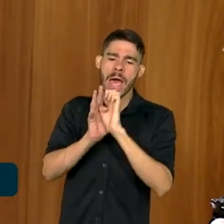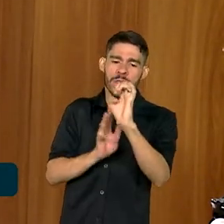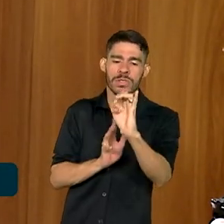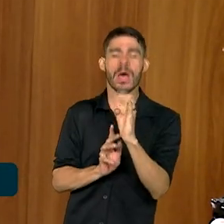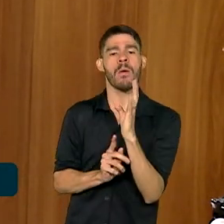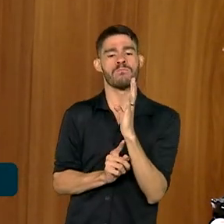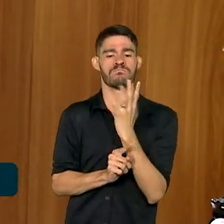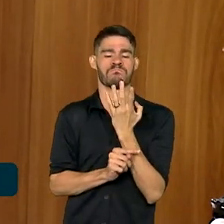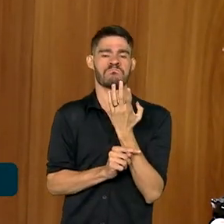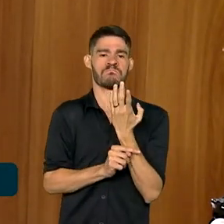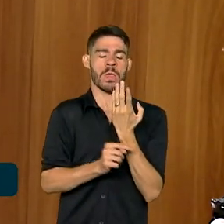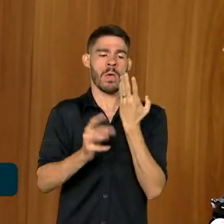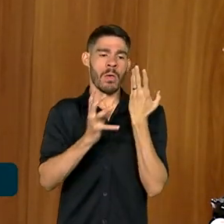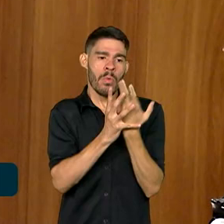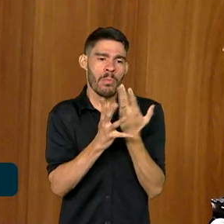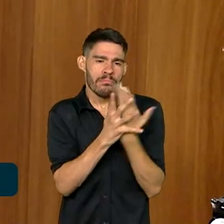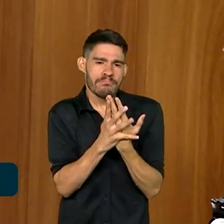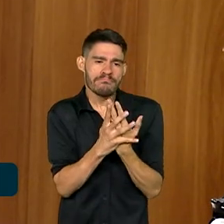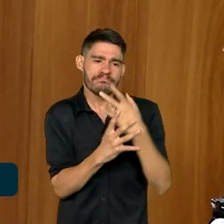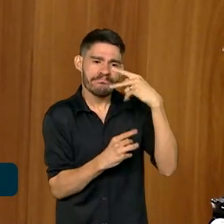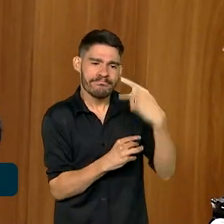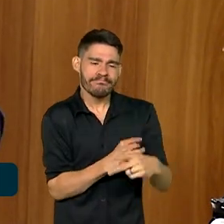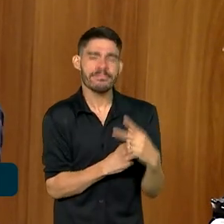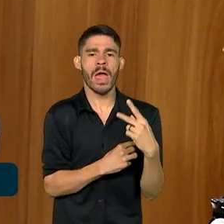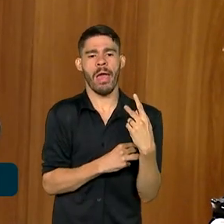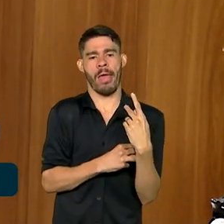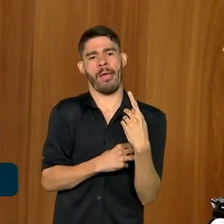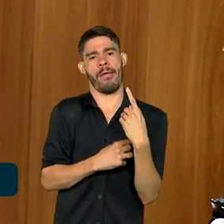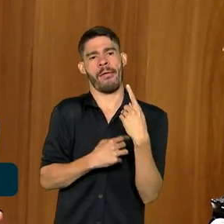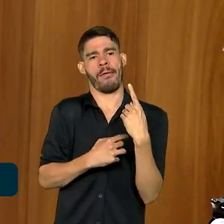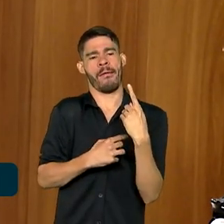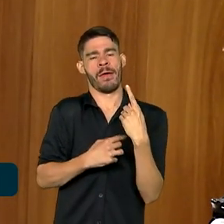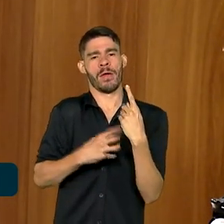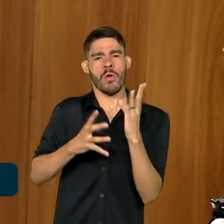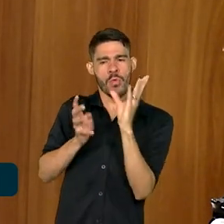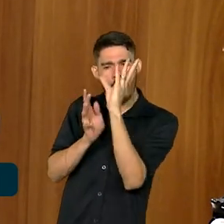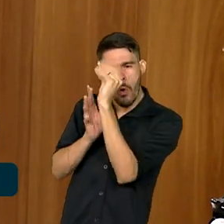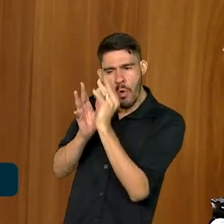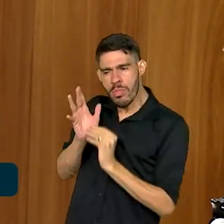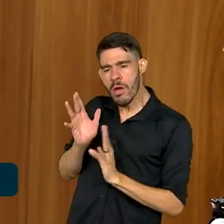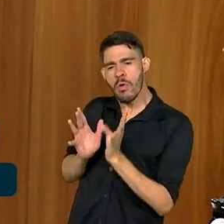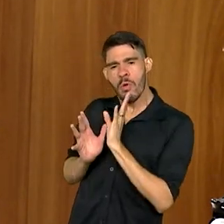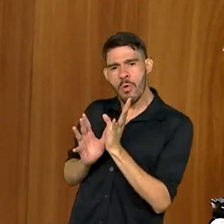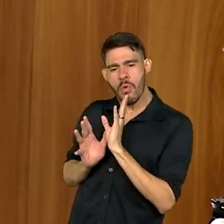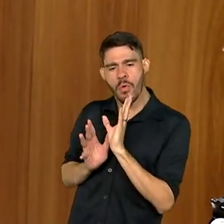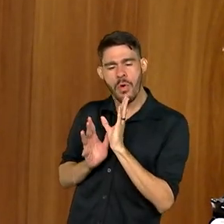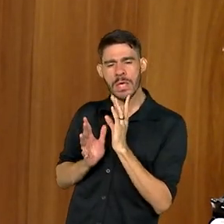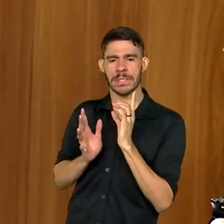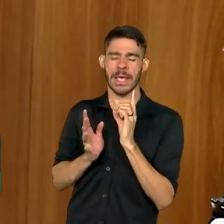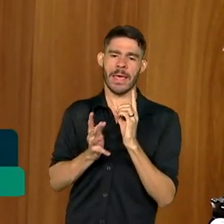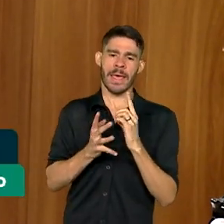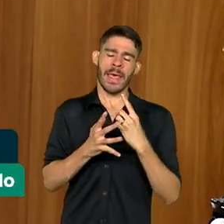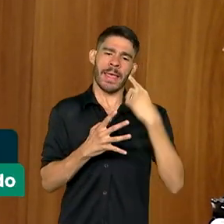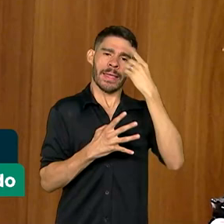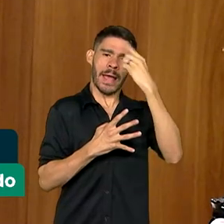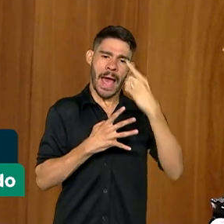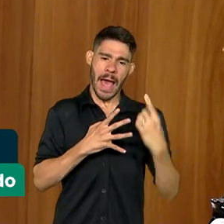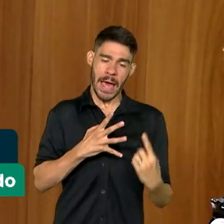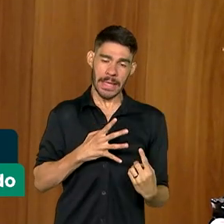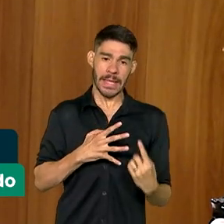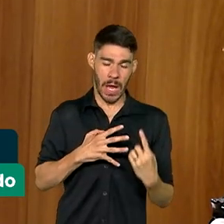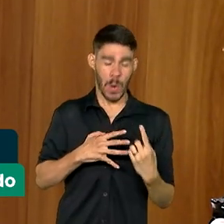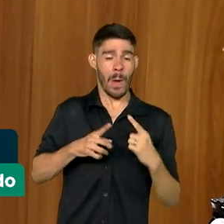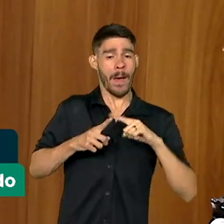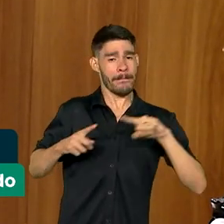procurar nos seus estudos cobrir esses conteúdos para conhecer cada uma daquelas disciplinas ali citadas,